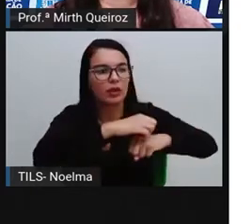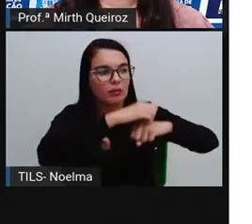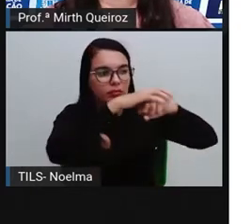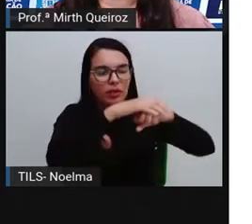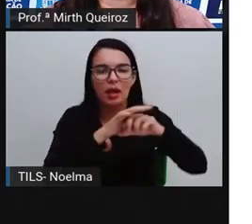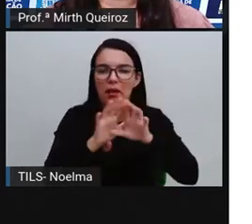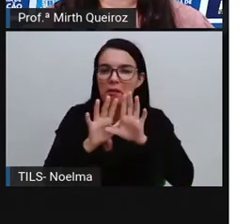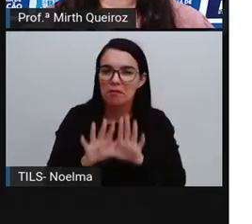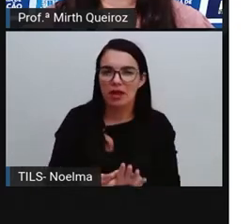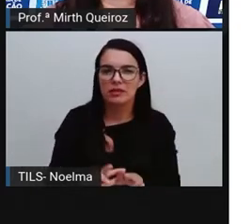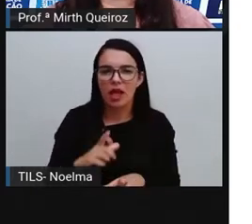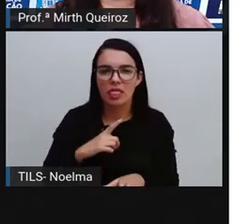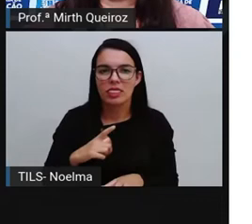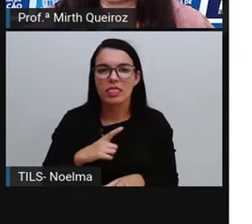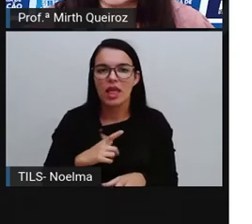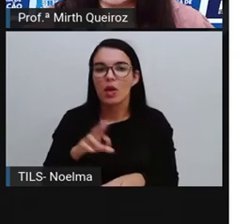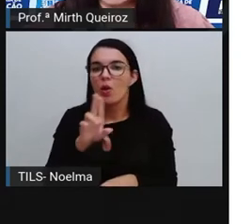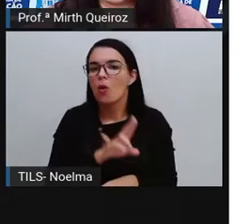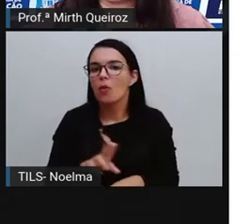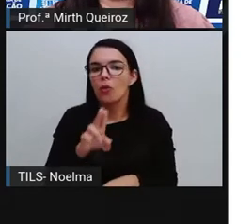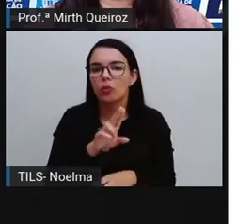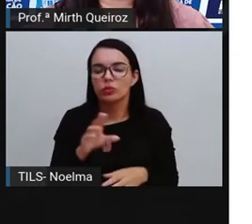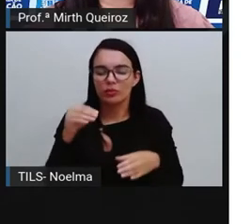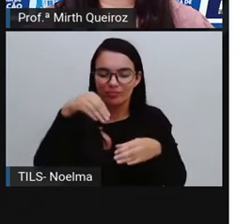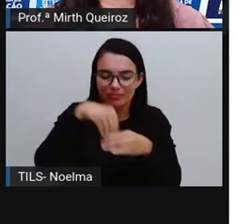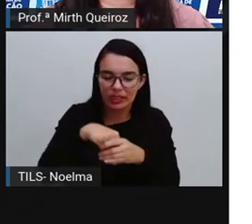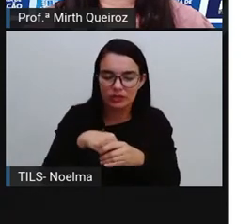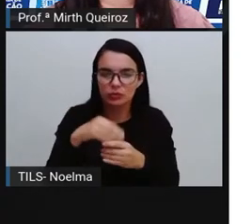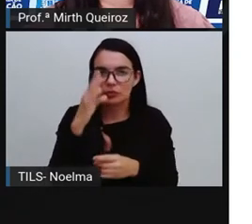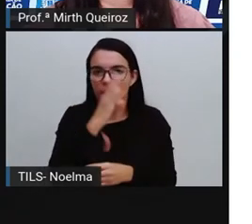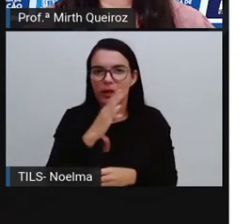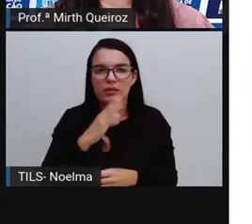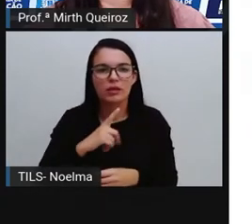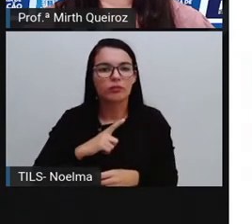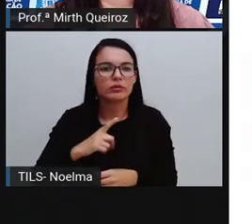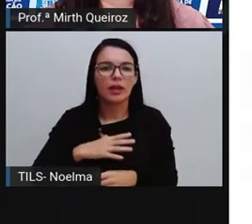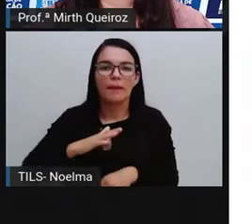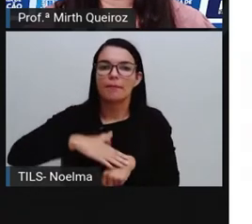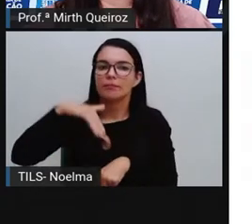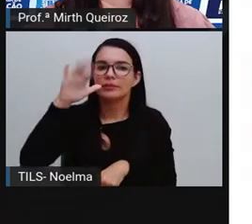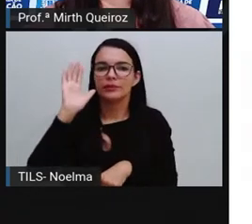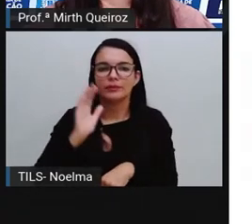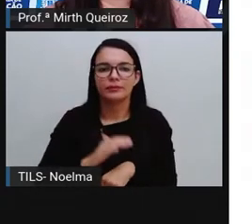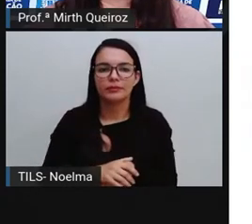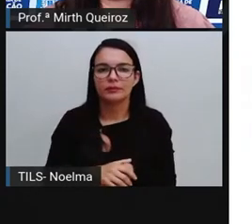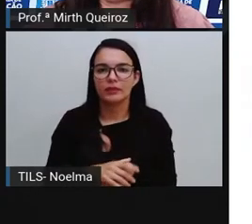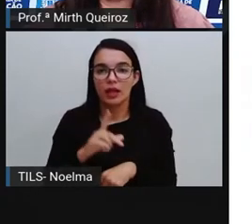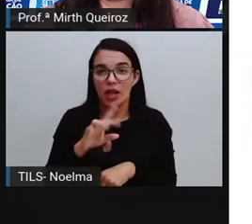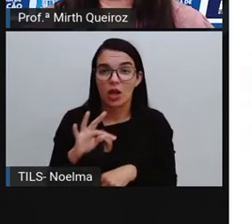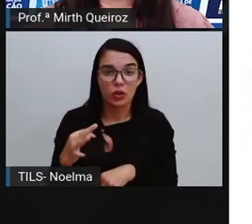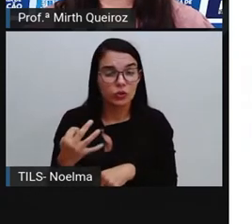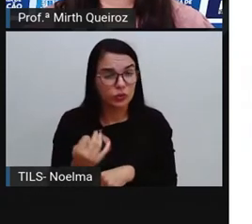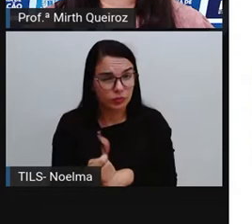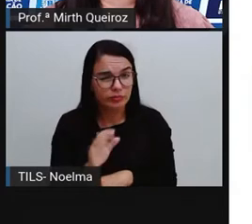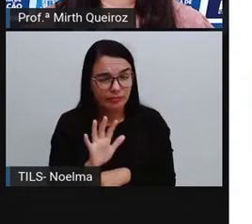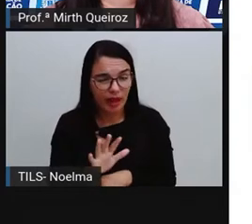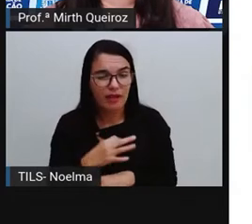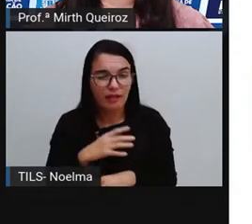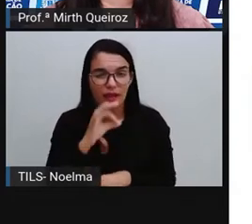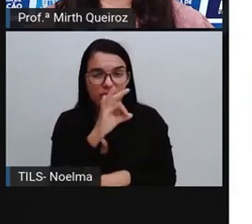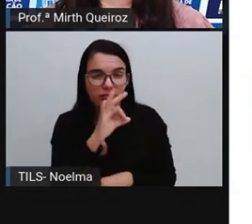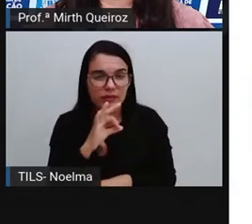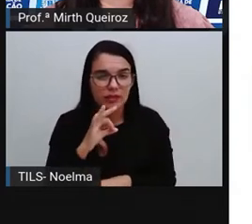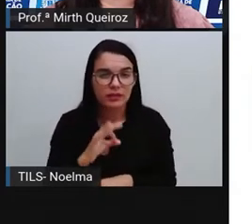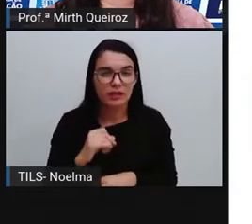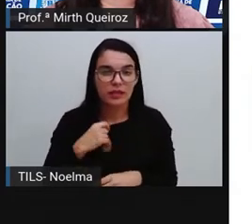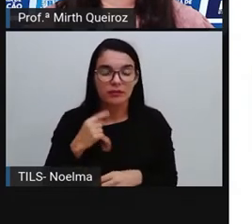Mas, uma vez que o consumo interno também é muito elevado no Brasil. De todo modo, estimativas apontam que